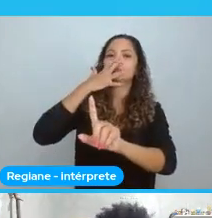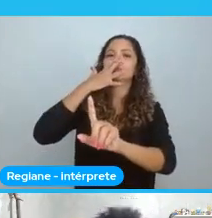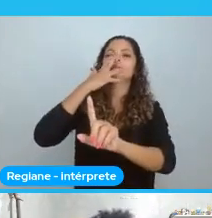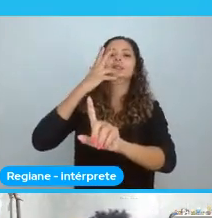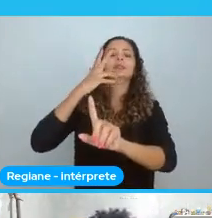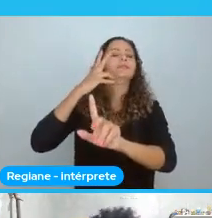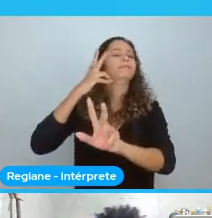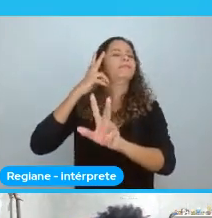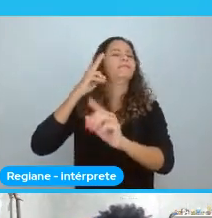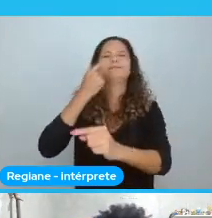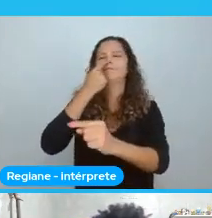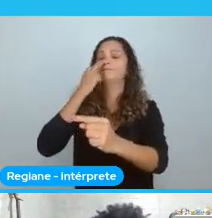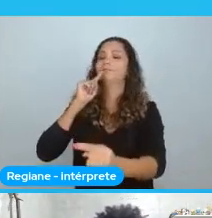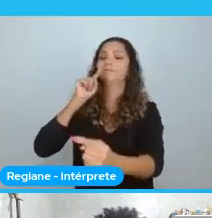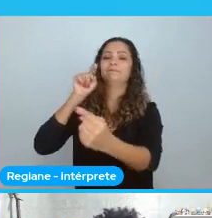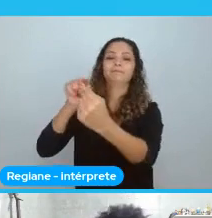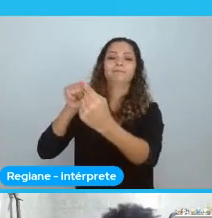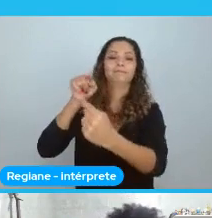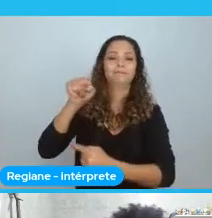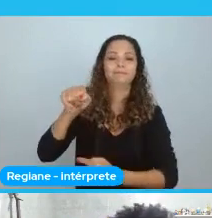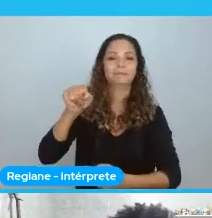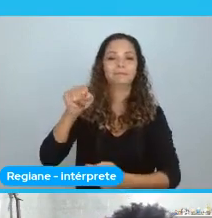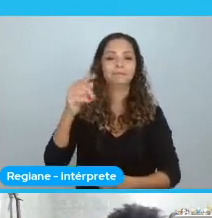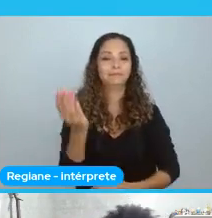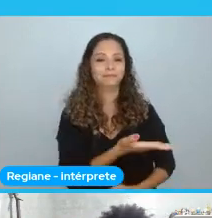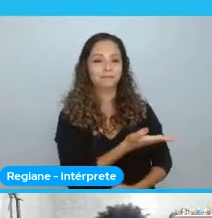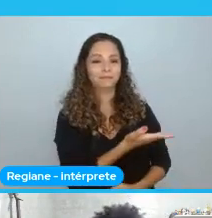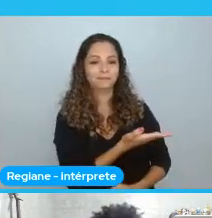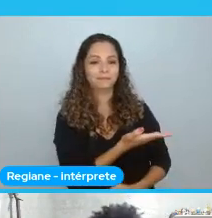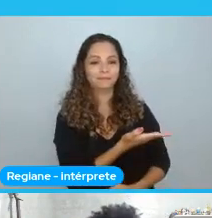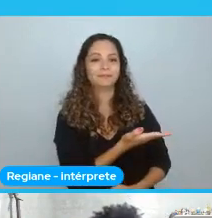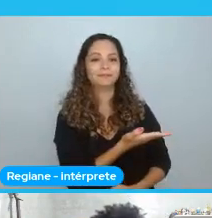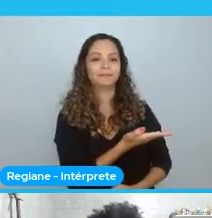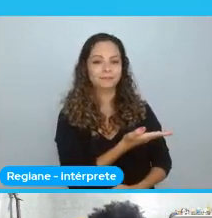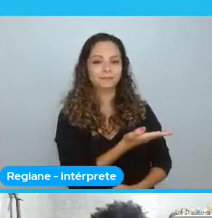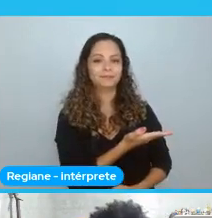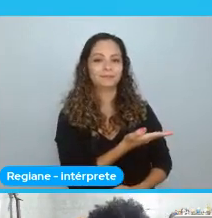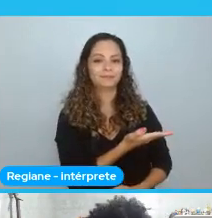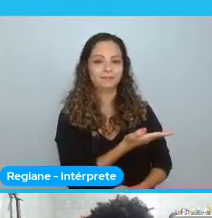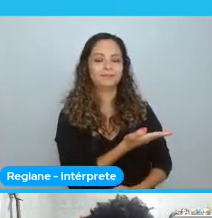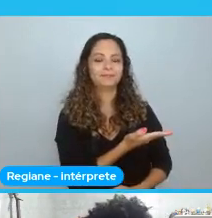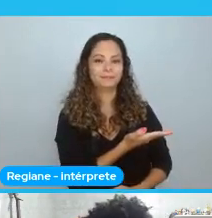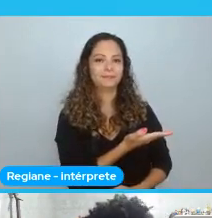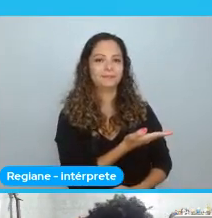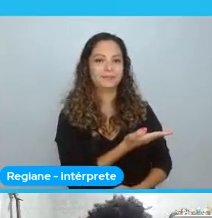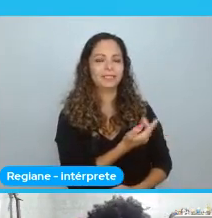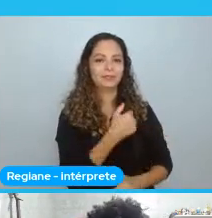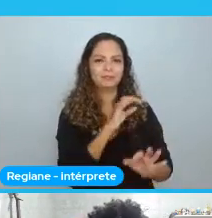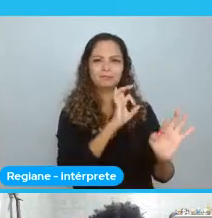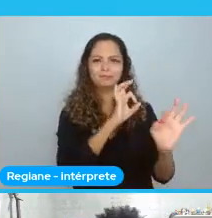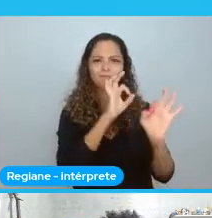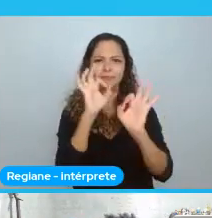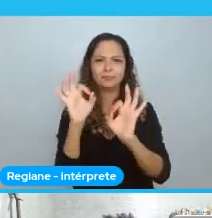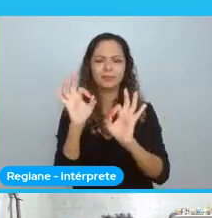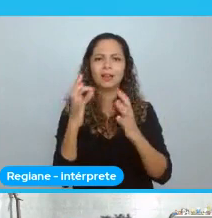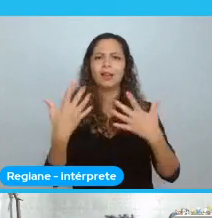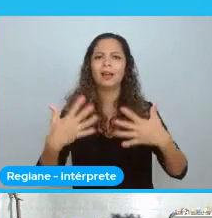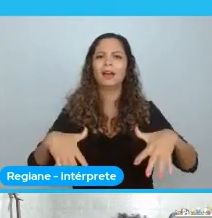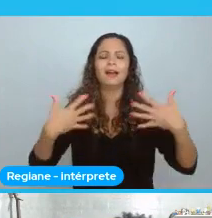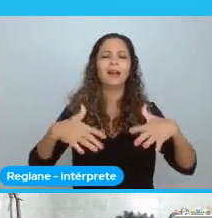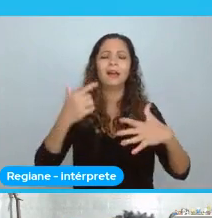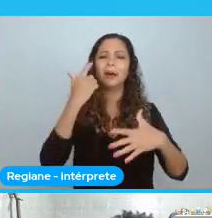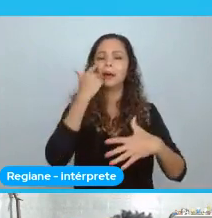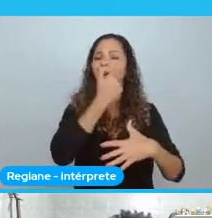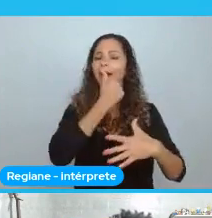da pessoa, Foi a de Ingrid Muriellen. Quando eu assisti a palestra dela, eu fiquei super fascinada. Muito mais